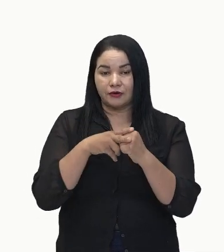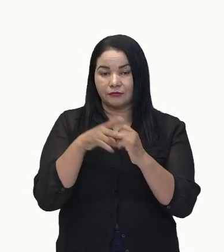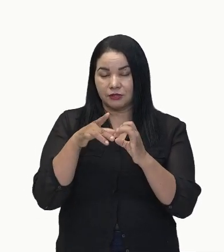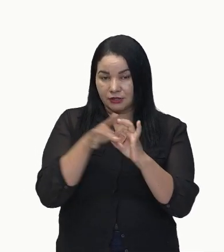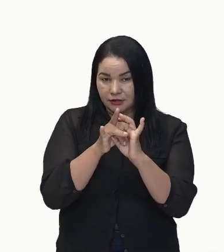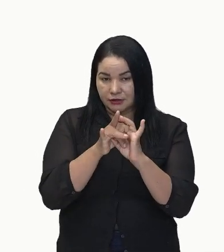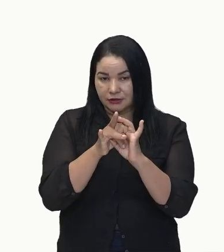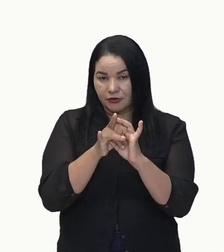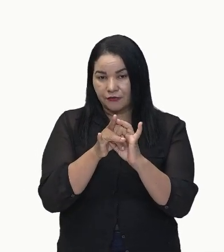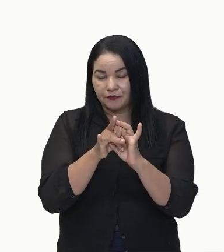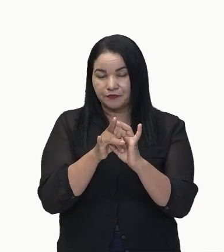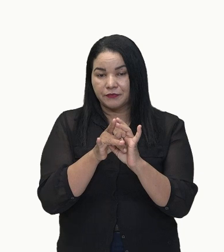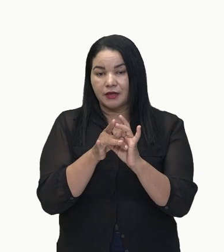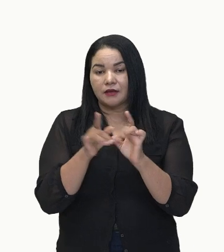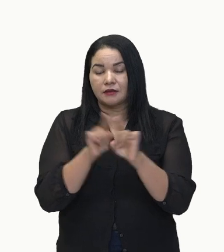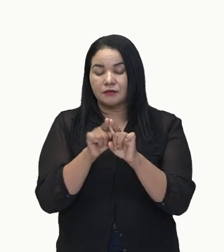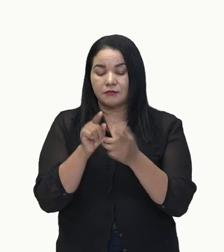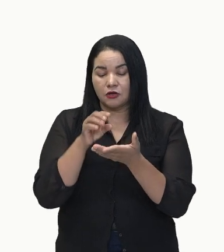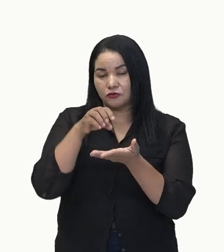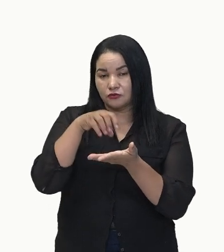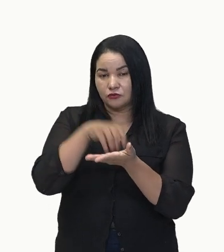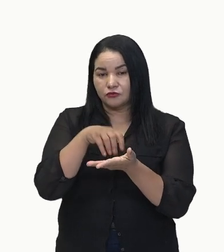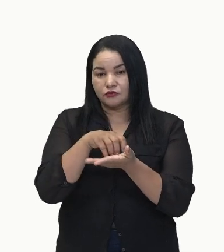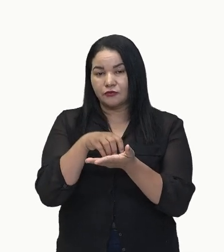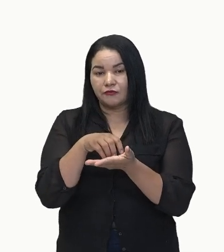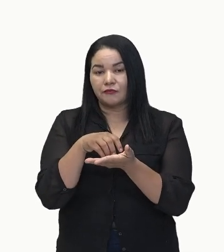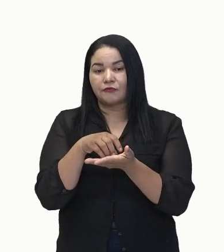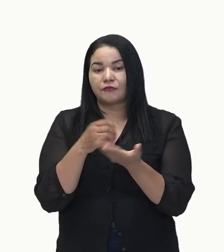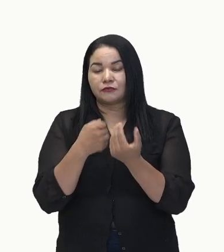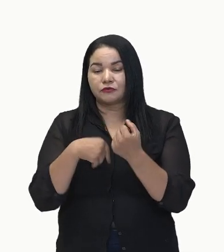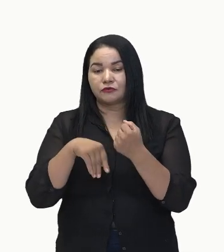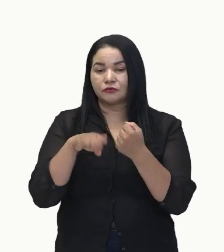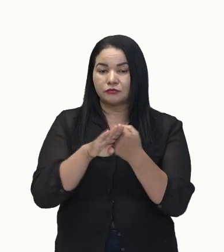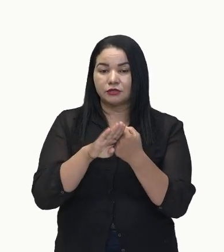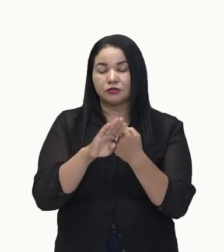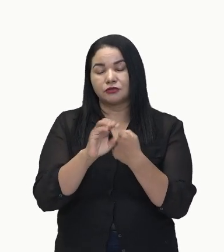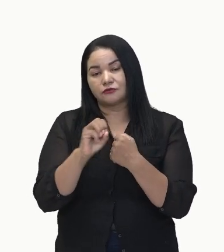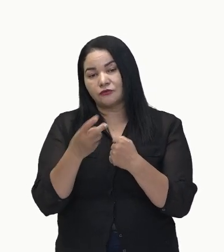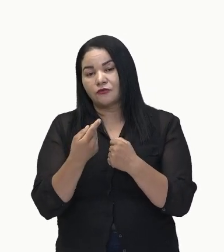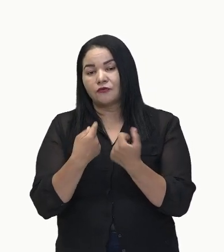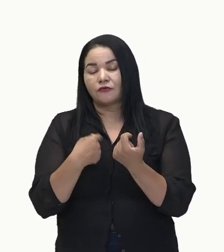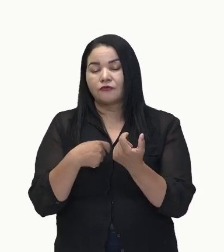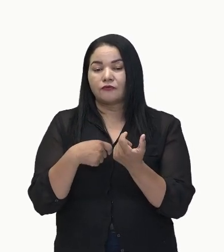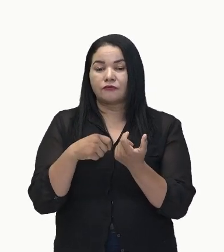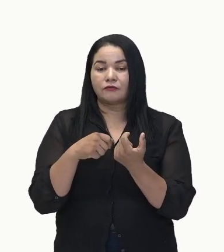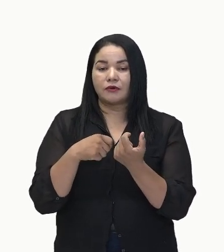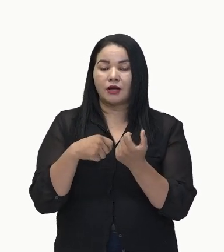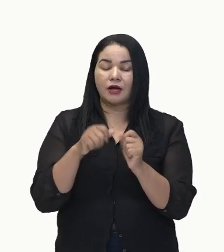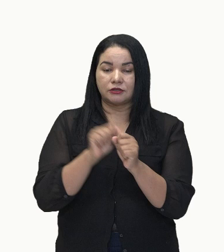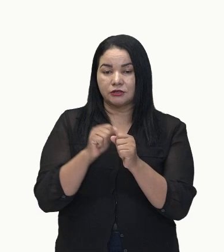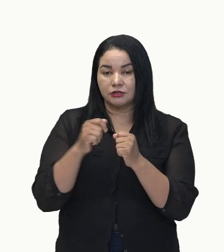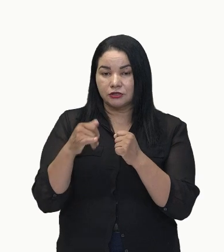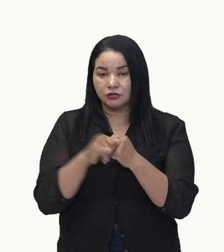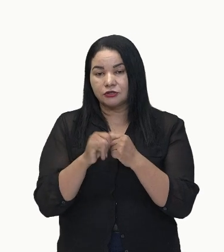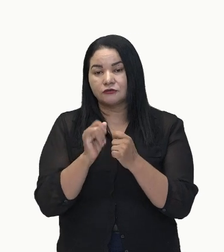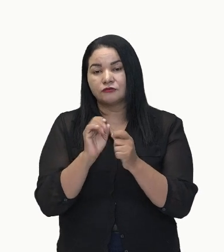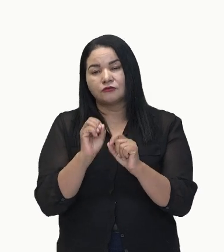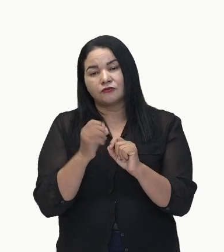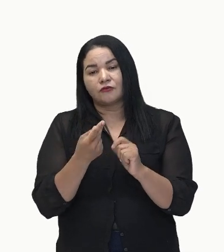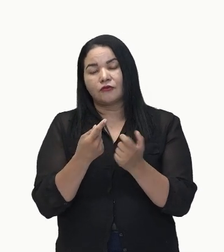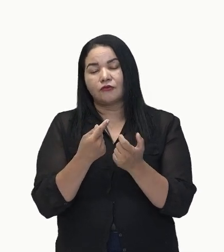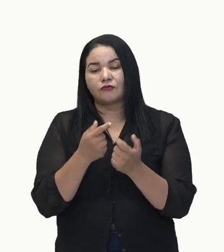E como núcleo, uma forma nominal, ou seja, um substantivo, um adjetivo, locuções adjetivas, pronominal,